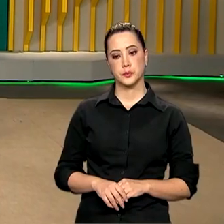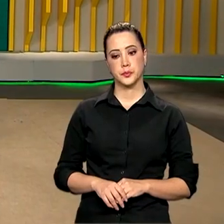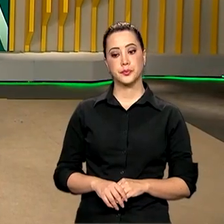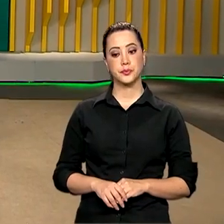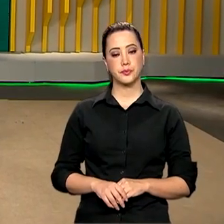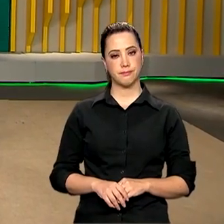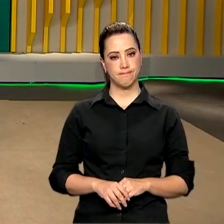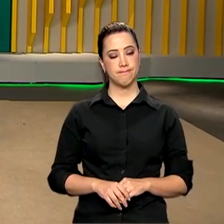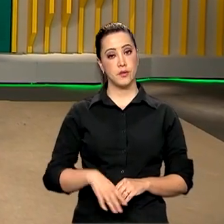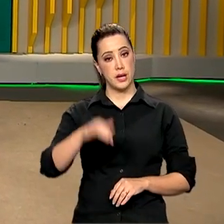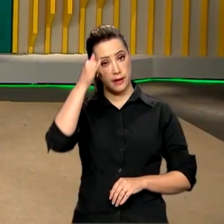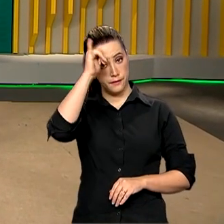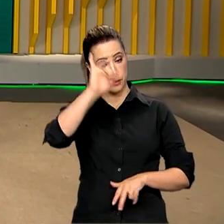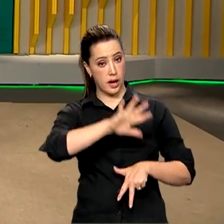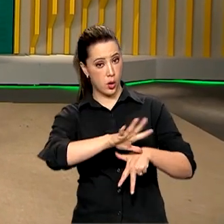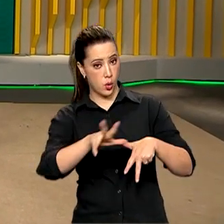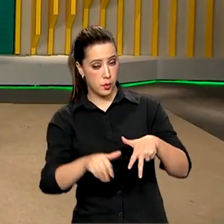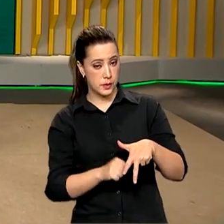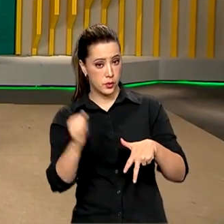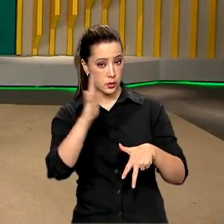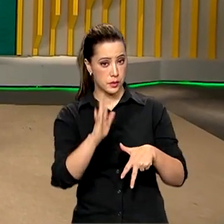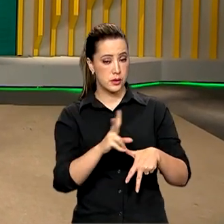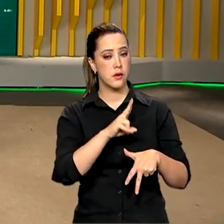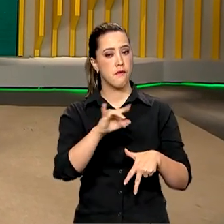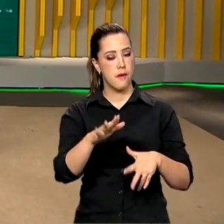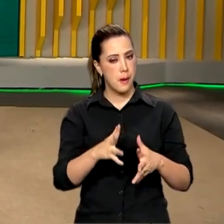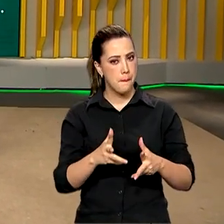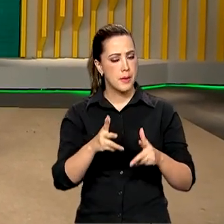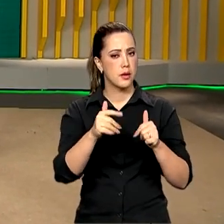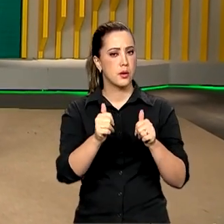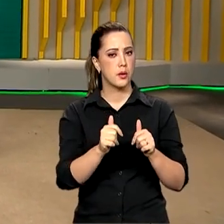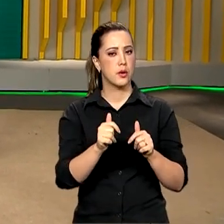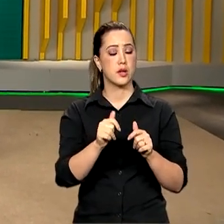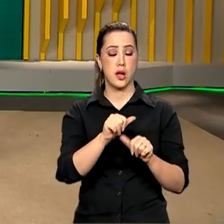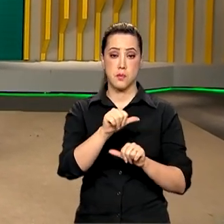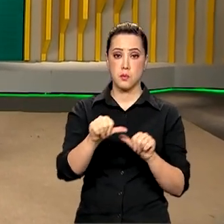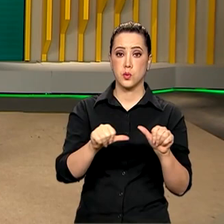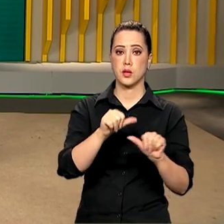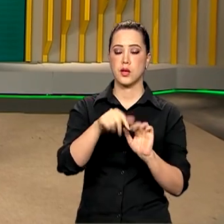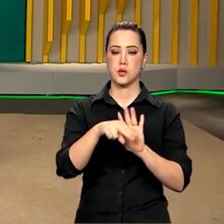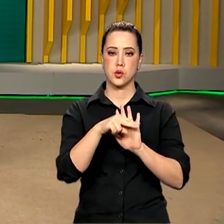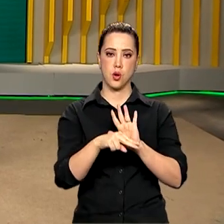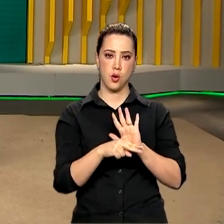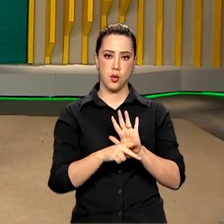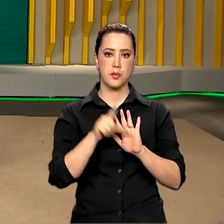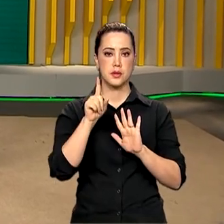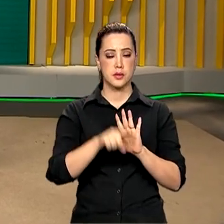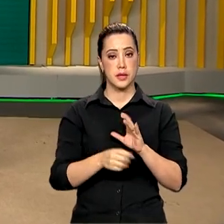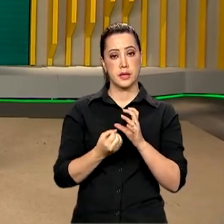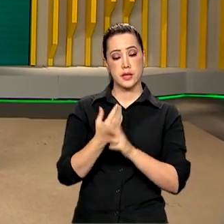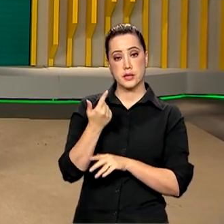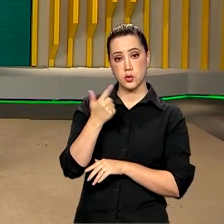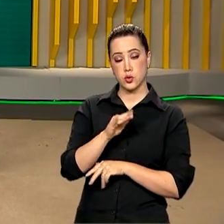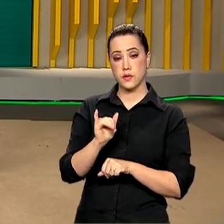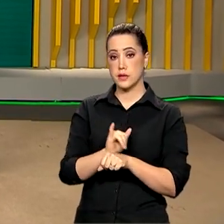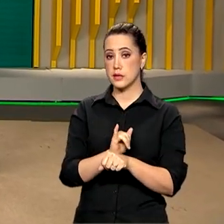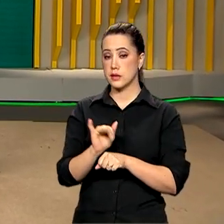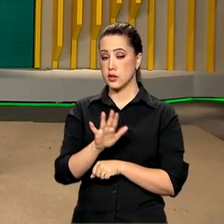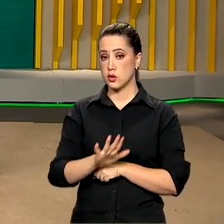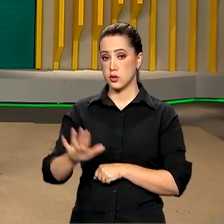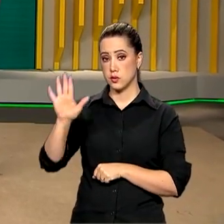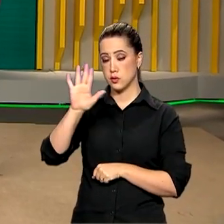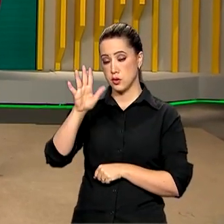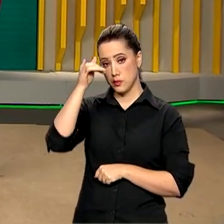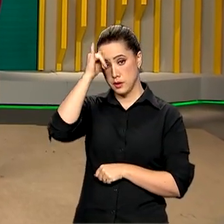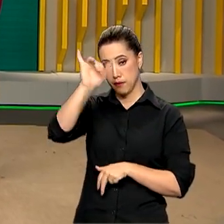O combate à corrupção no Brasil vai ser intensificado e reorientado. É o que prevê o relançamento da Estratégia Nacional de